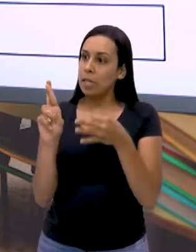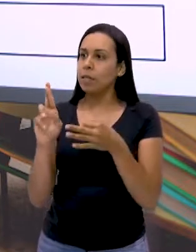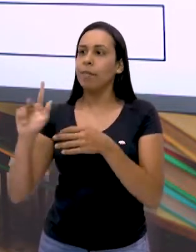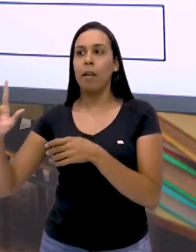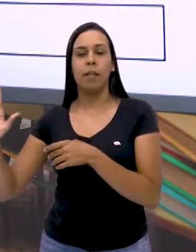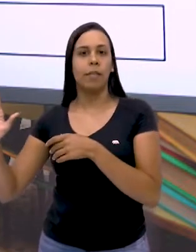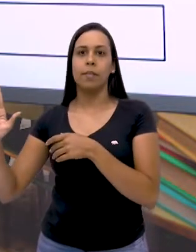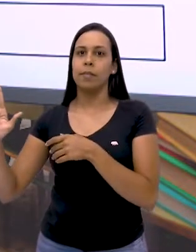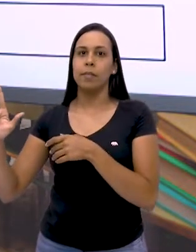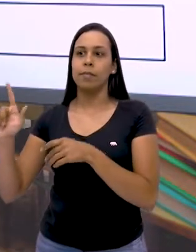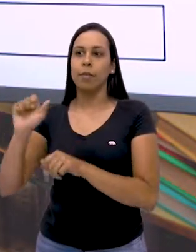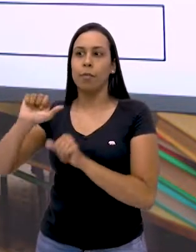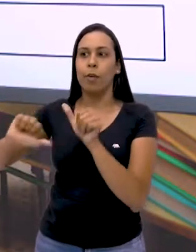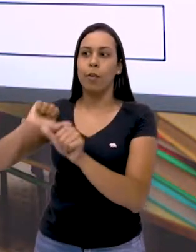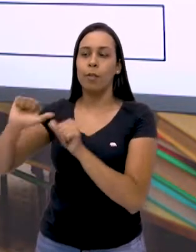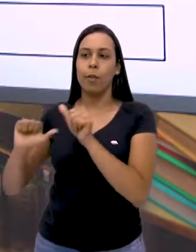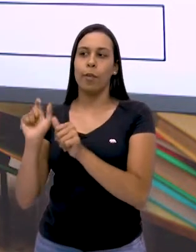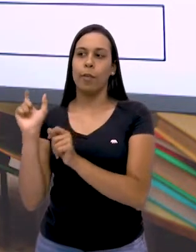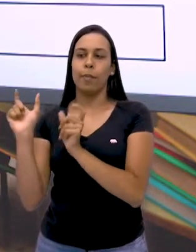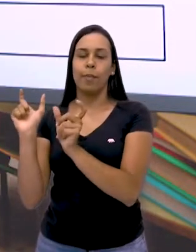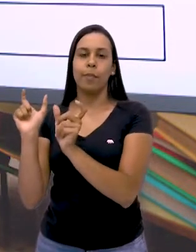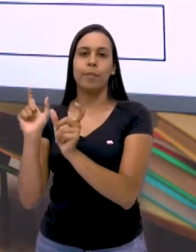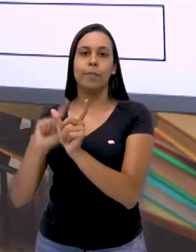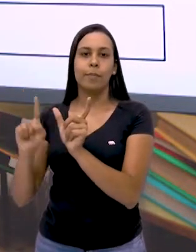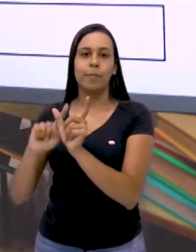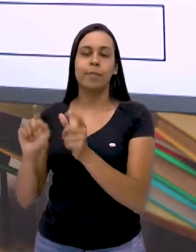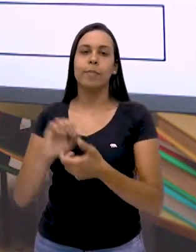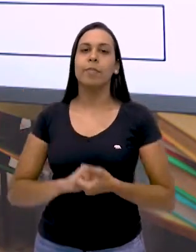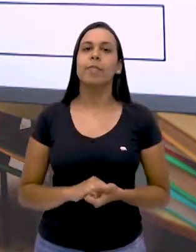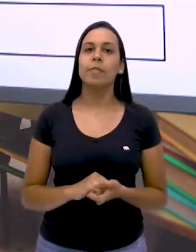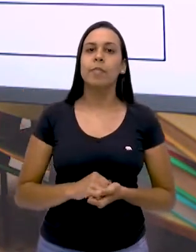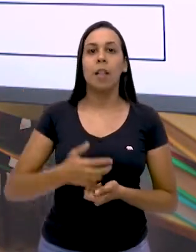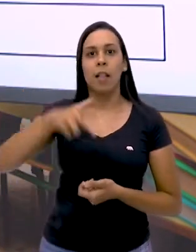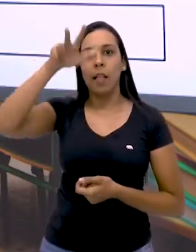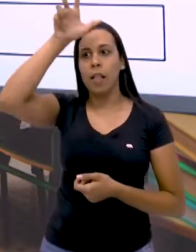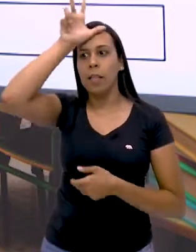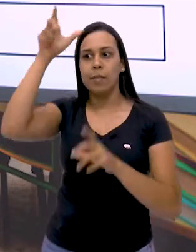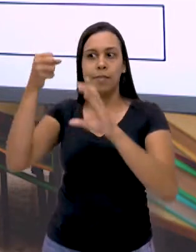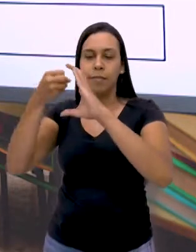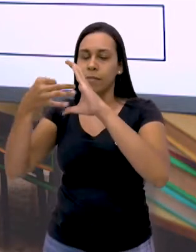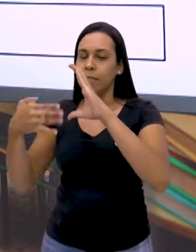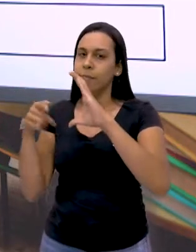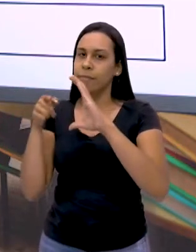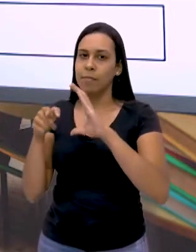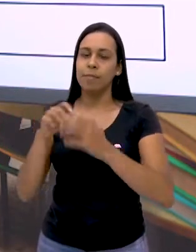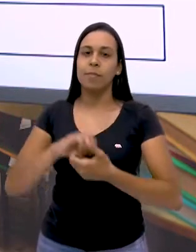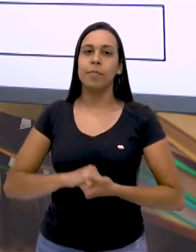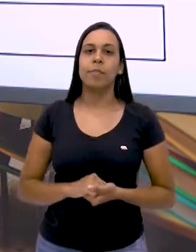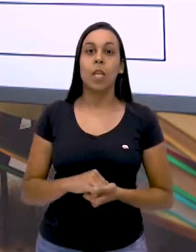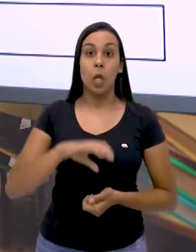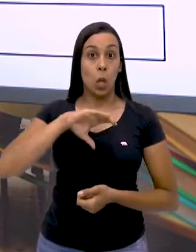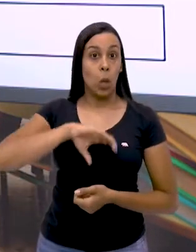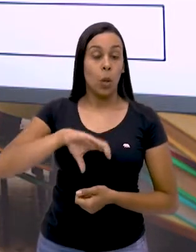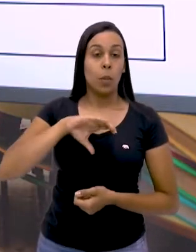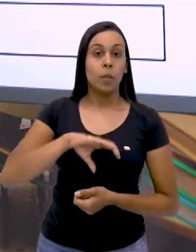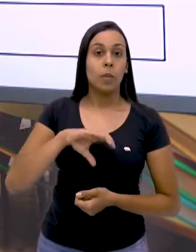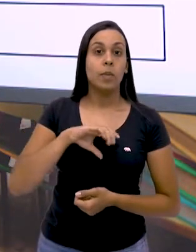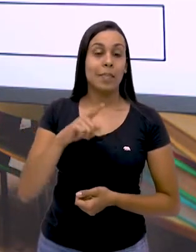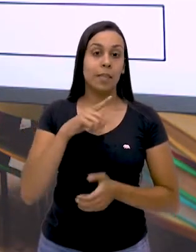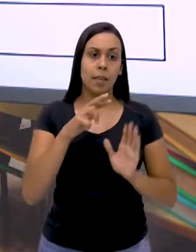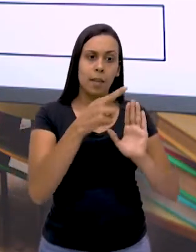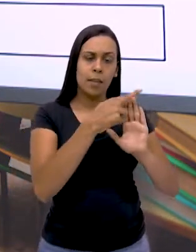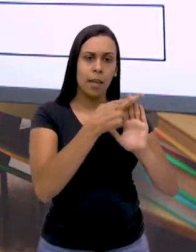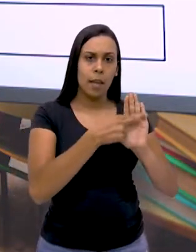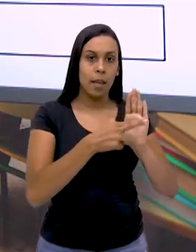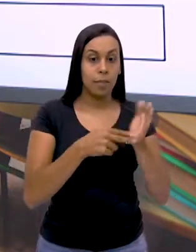Essa é uma das fortes características do personagem Cebolinha. A língua portuguesa segue algumas